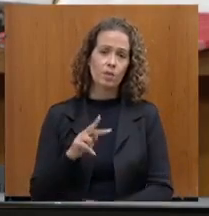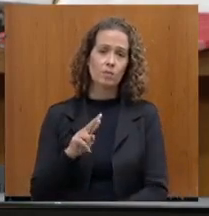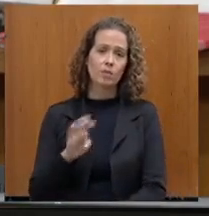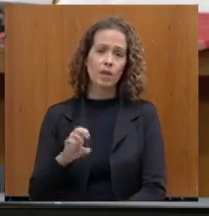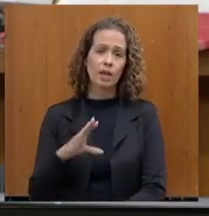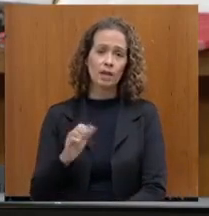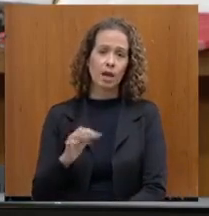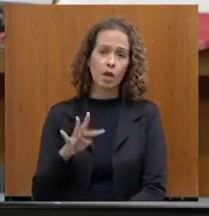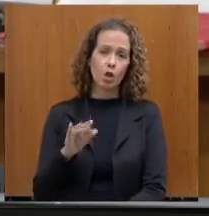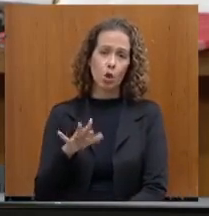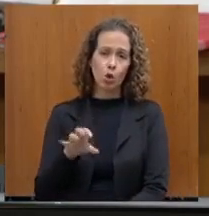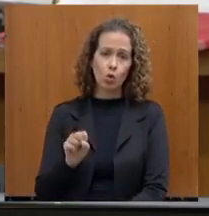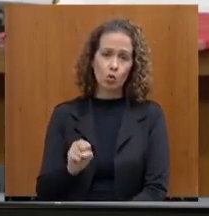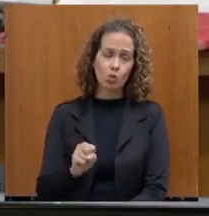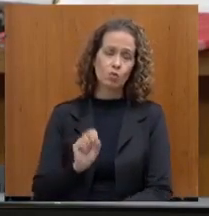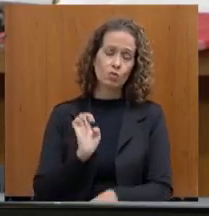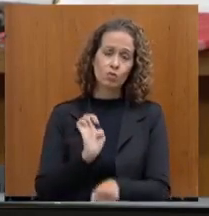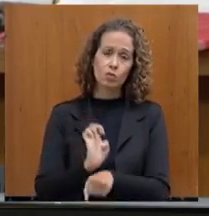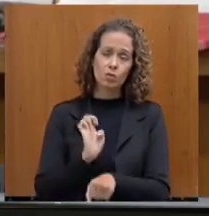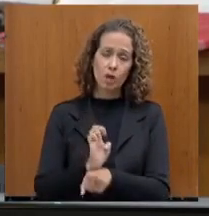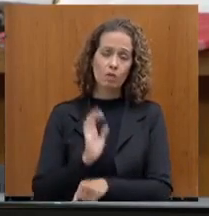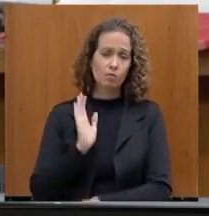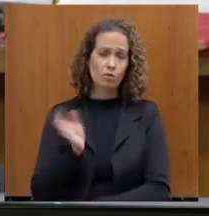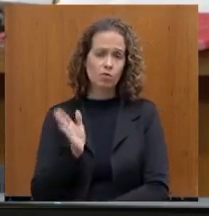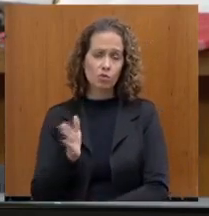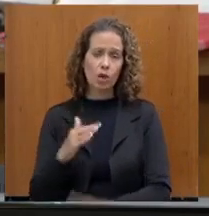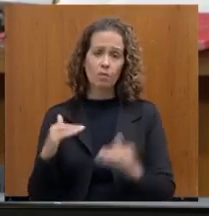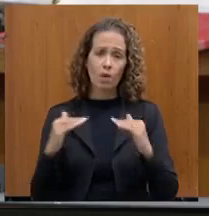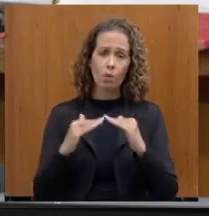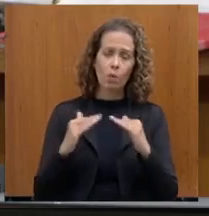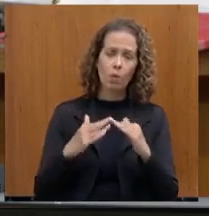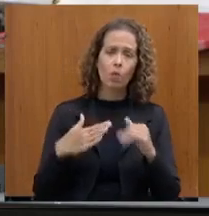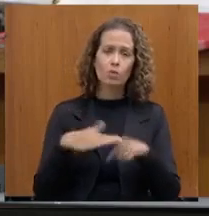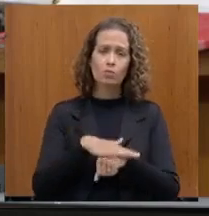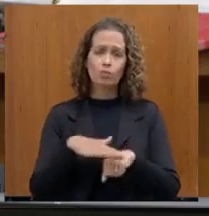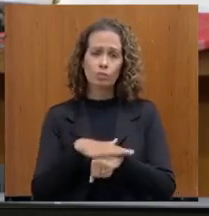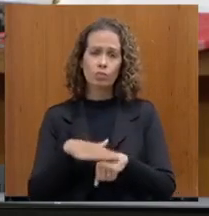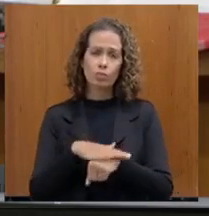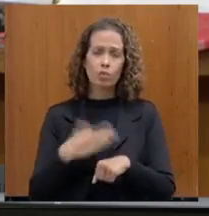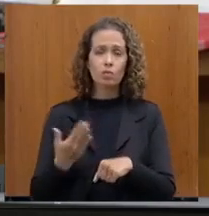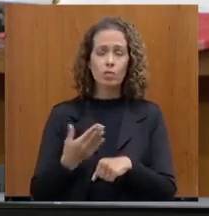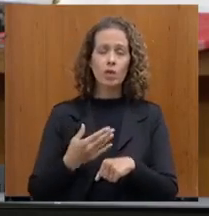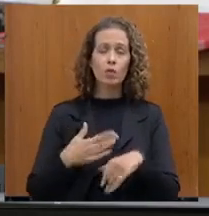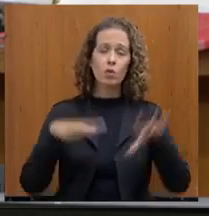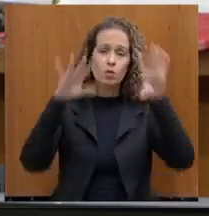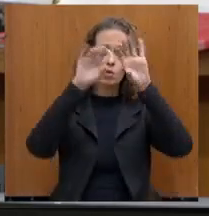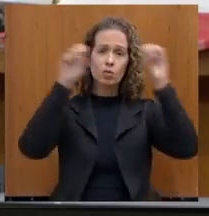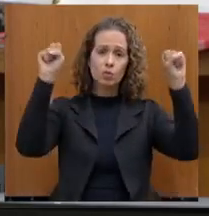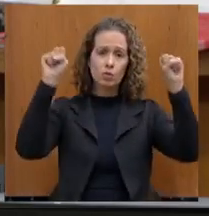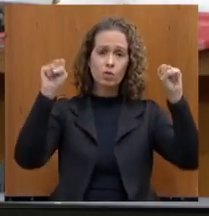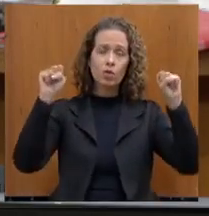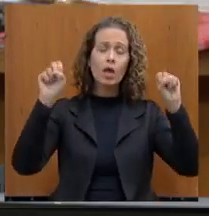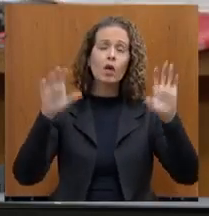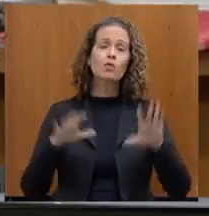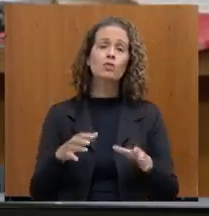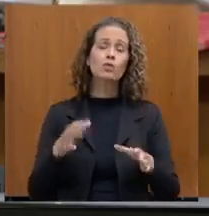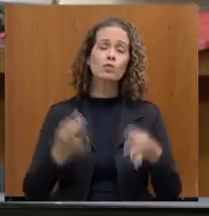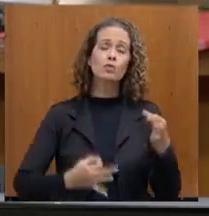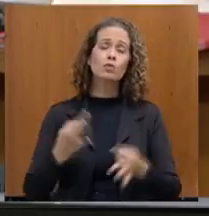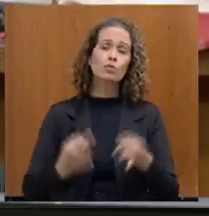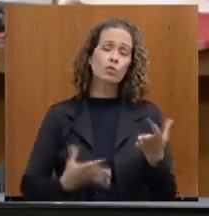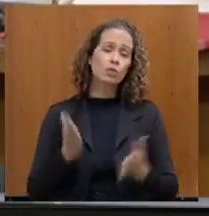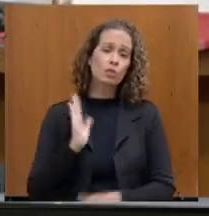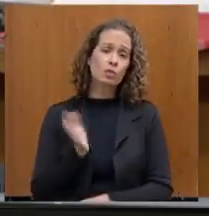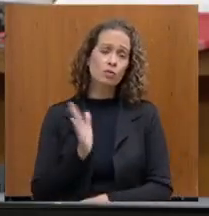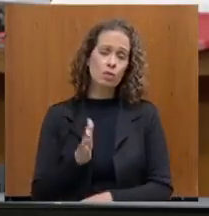Estado vem fazendo o acordo com o Tribunal de Justiça, estamos cumprindo o planejado com o Tribunal de Justiça, eles